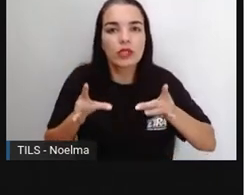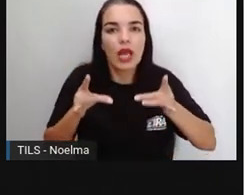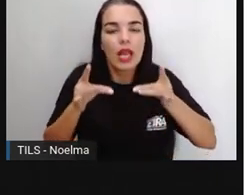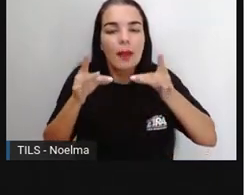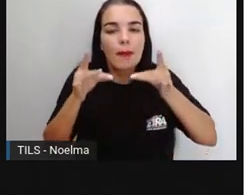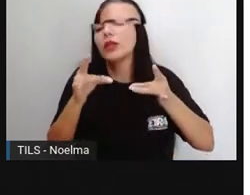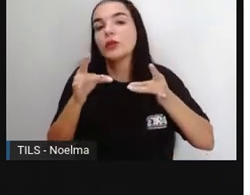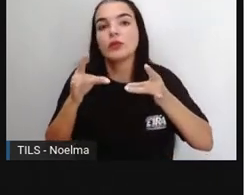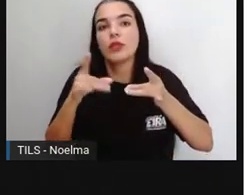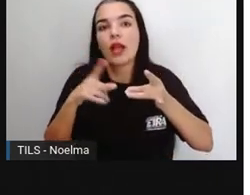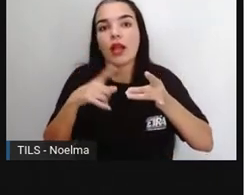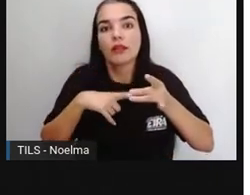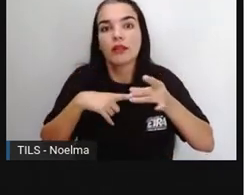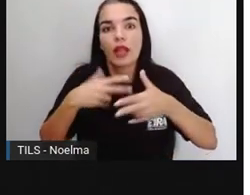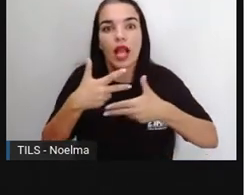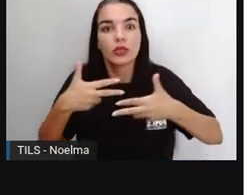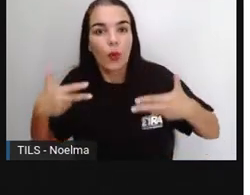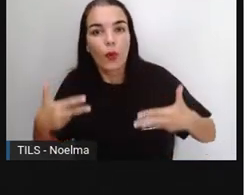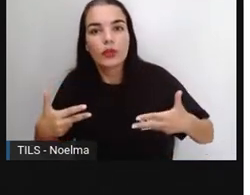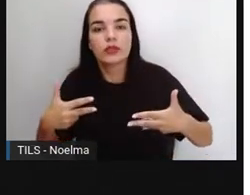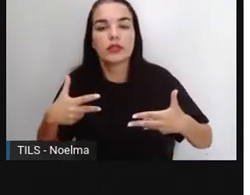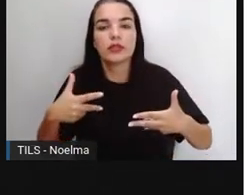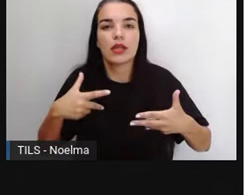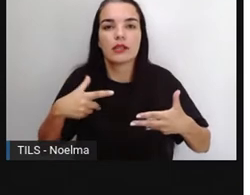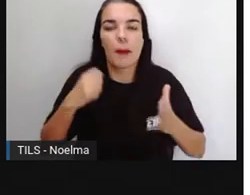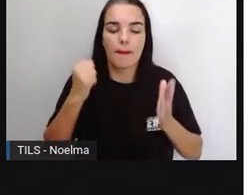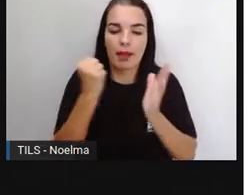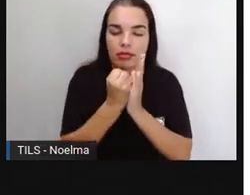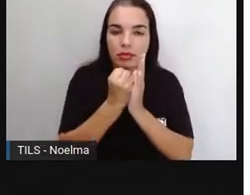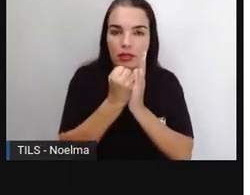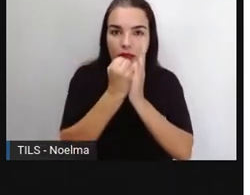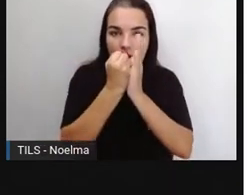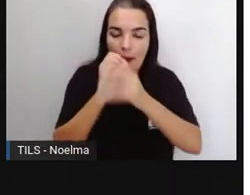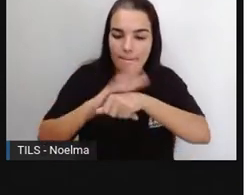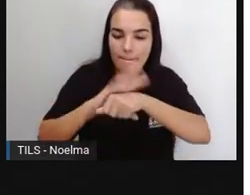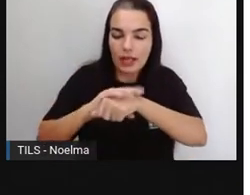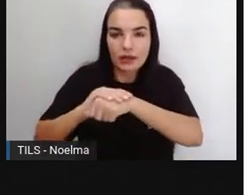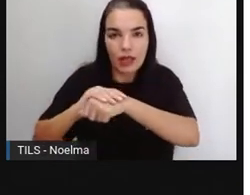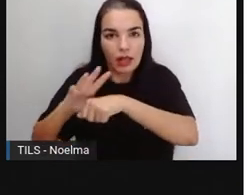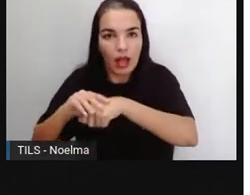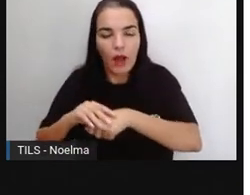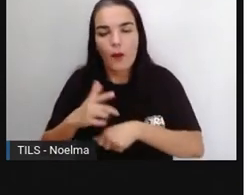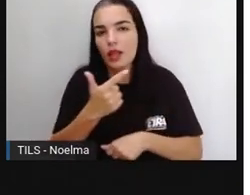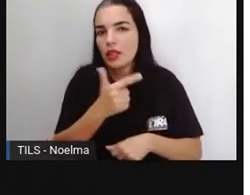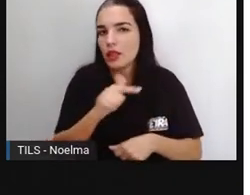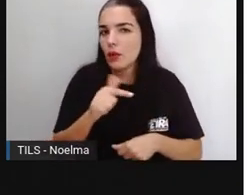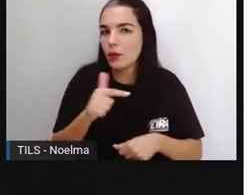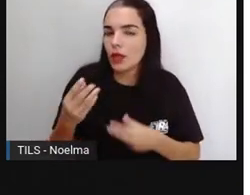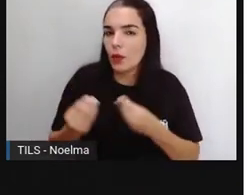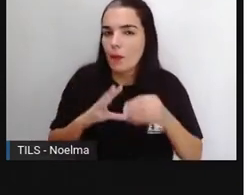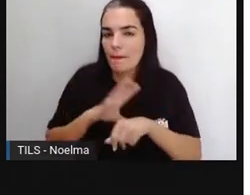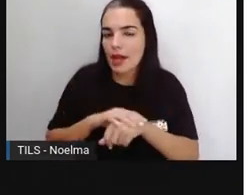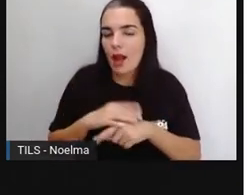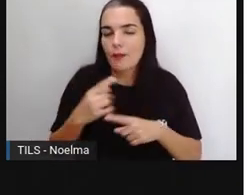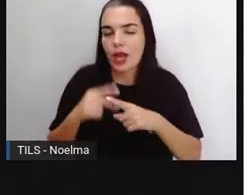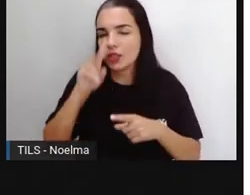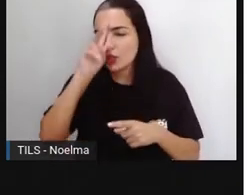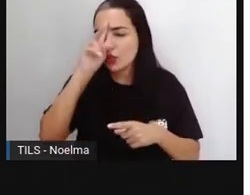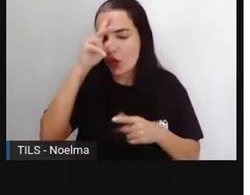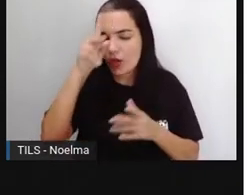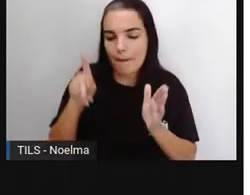bens materiais imateriais, na composição da nossa história, da nossa cultura, da nossa